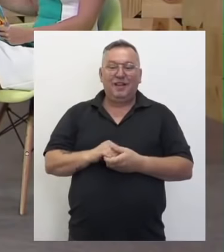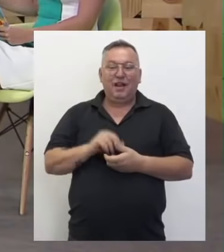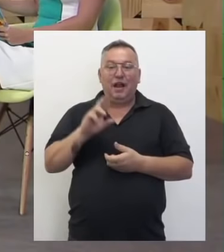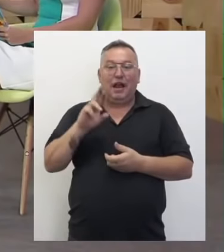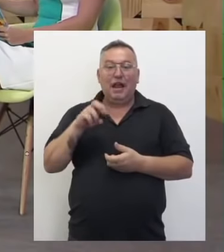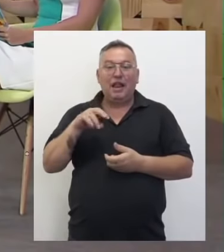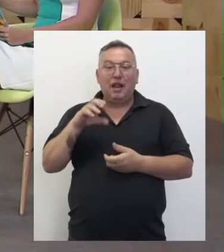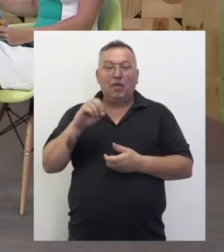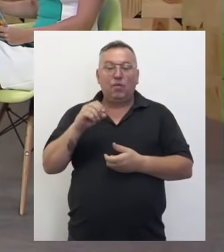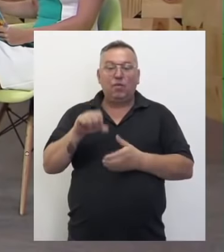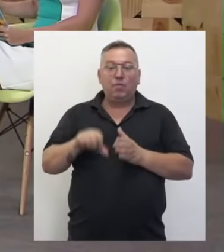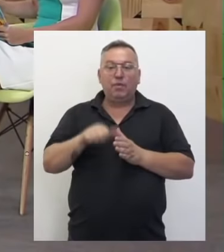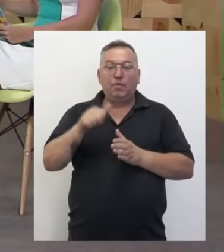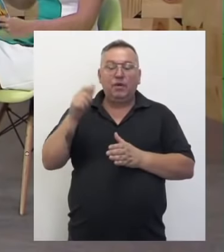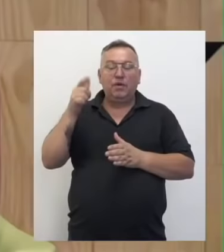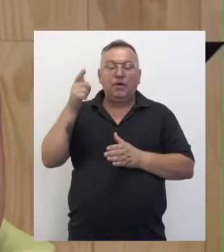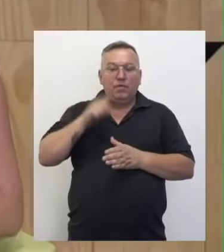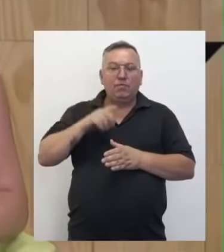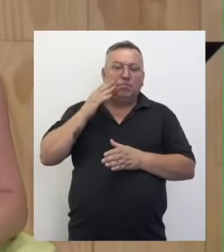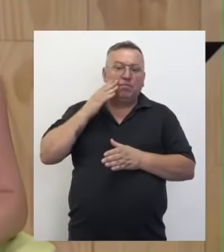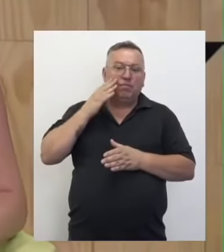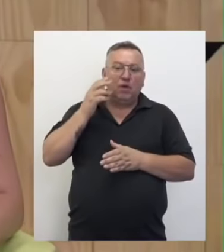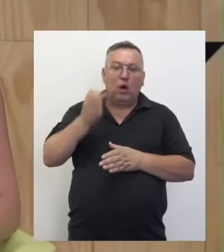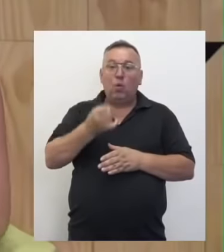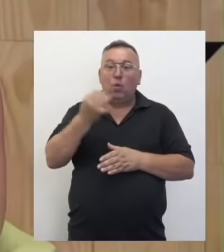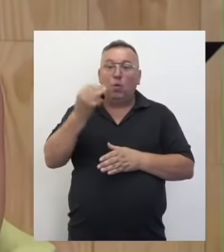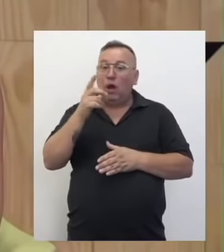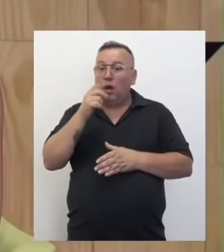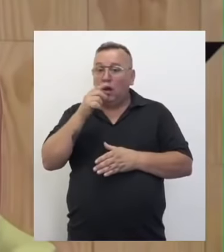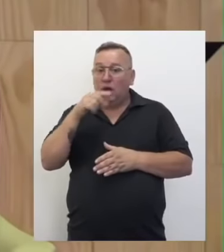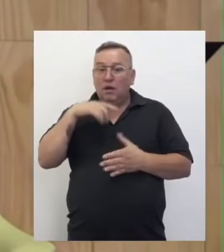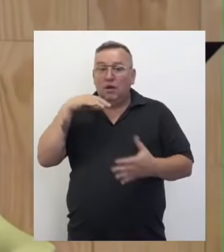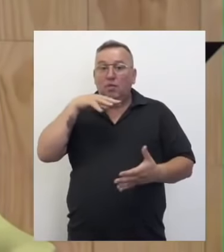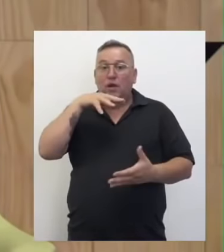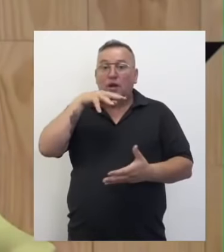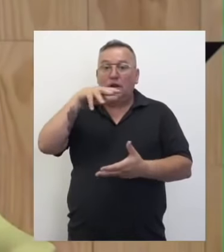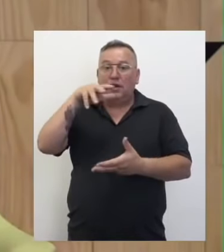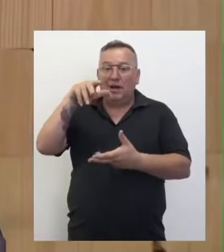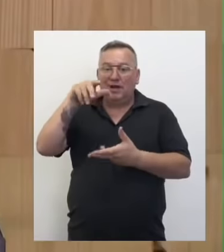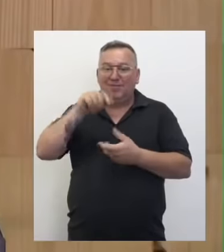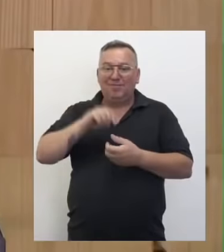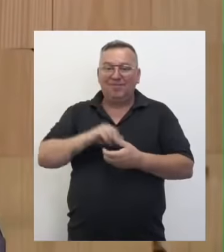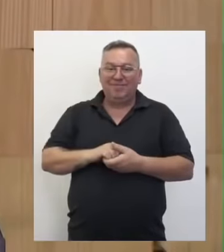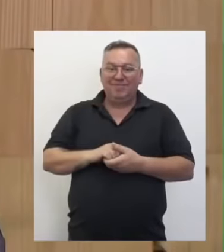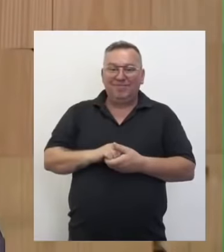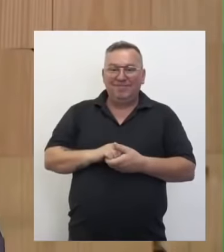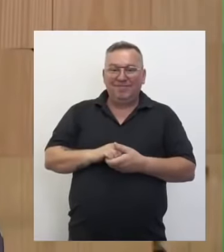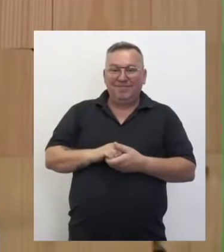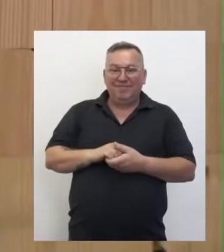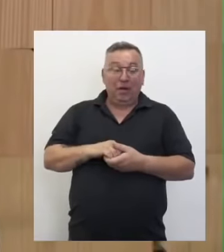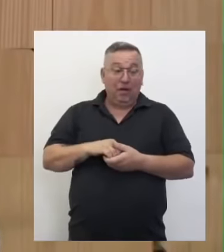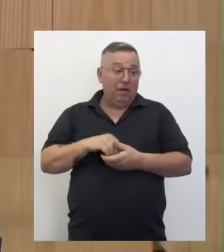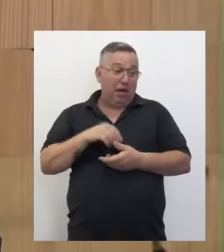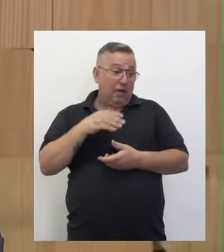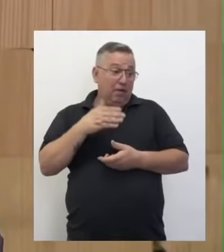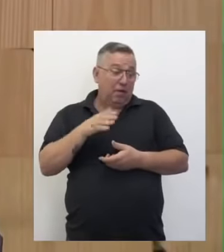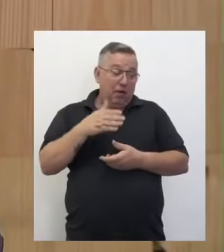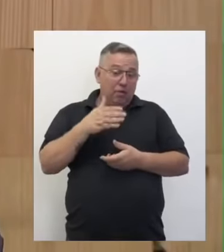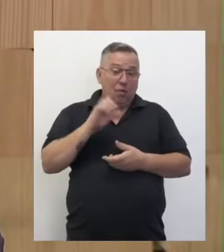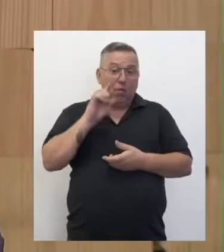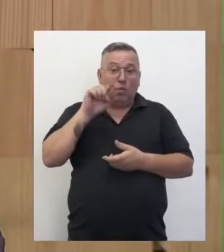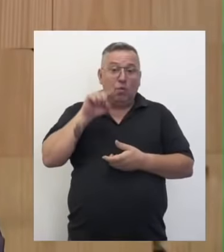Renato, primeiramente, vamos entender quanto de água a gente tem no nosso planeta. Estima-se em torno de 1